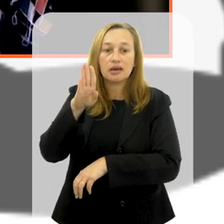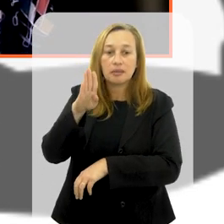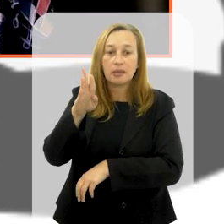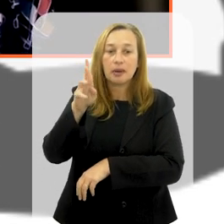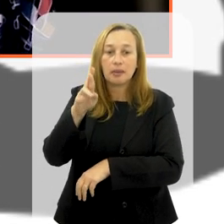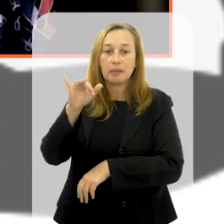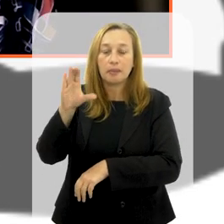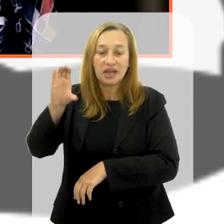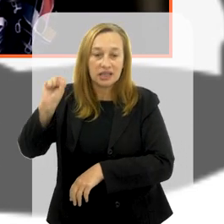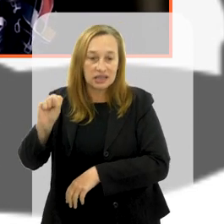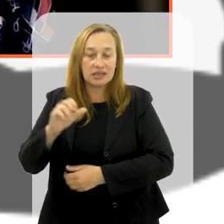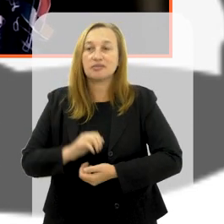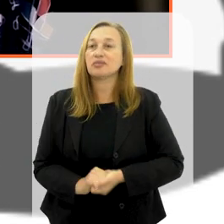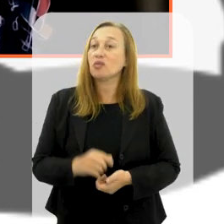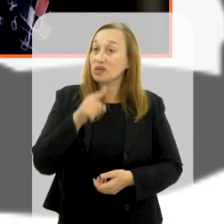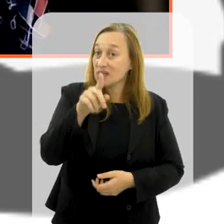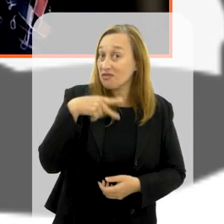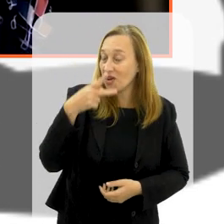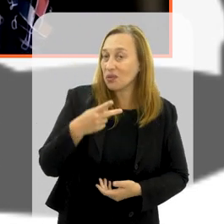mesmo disse, o nosso centro.